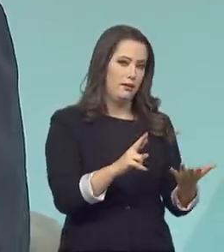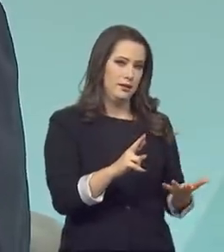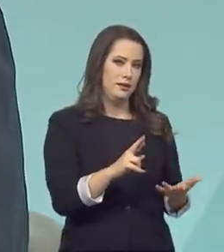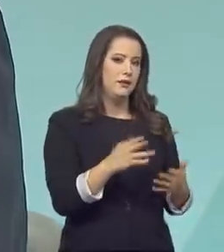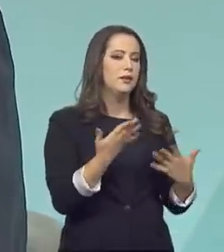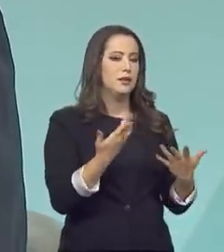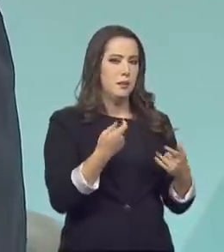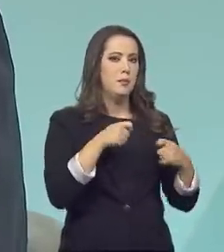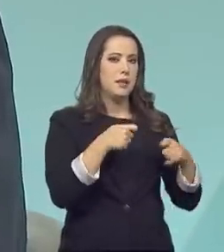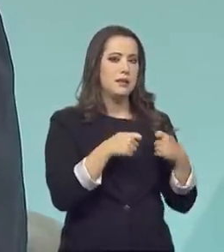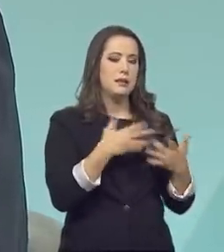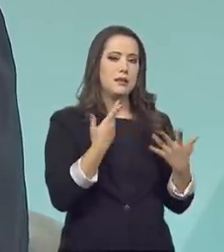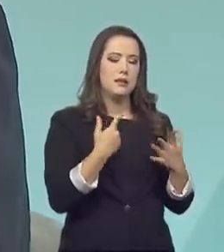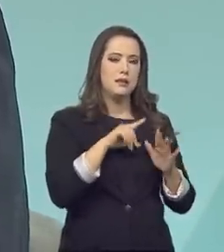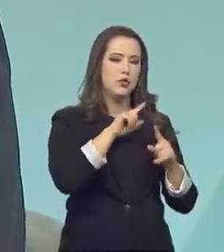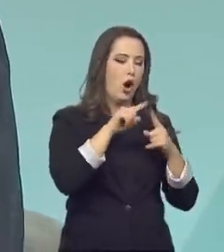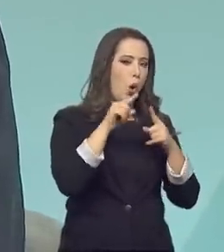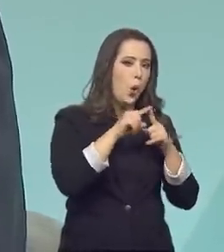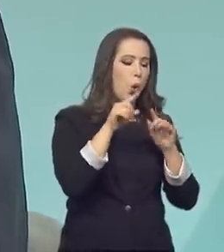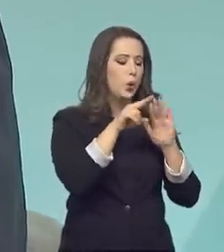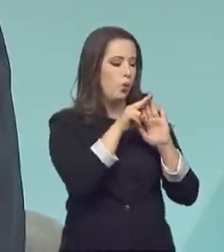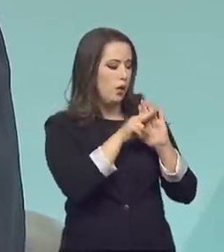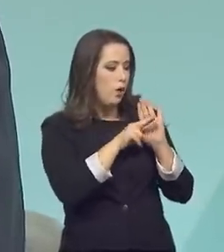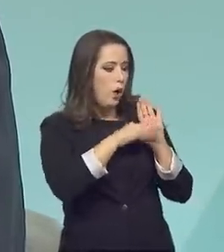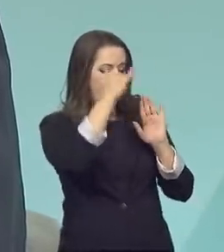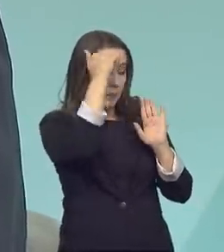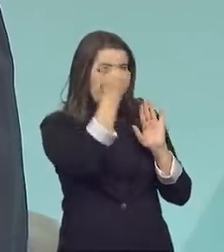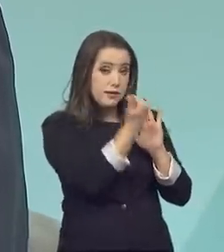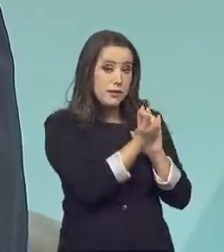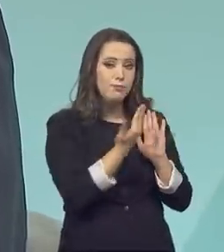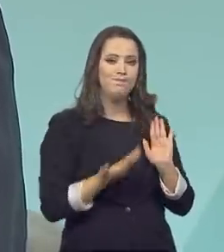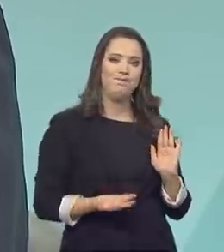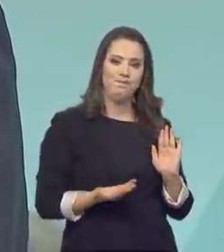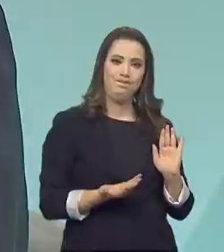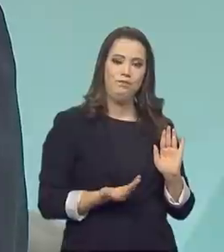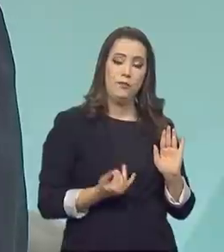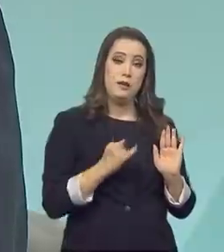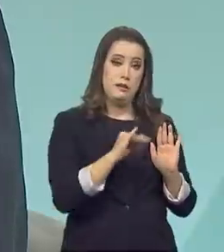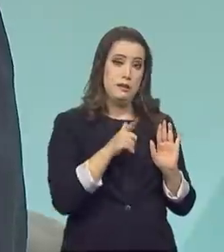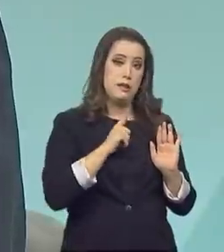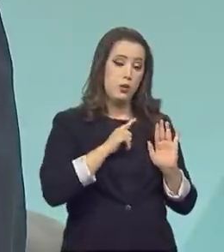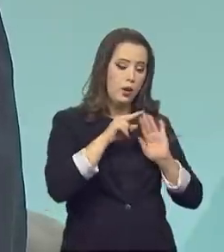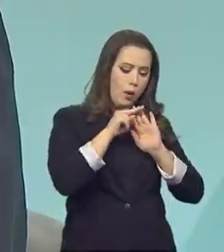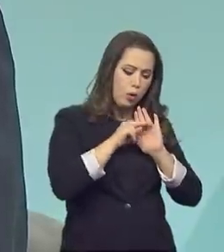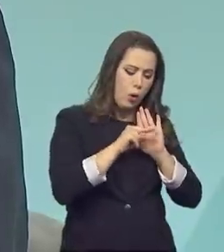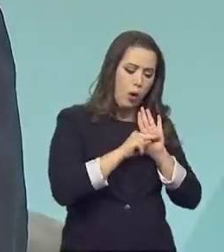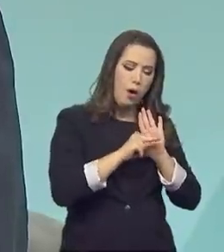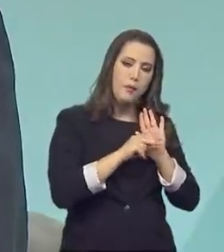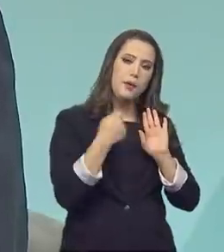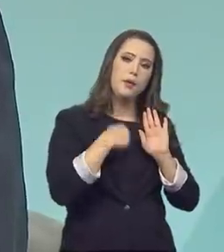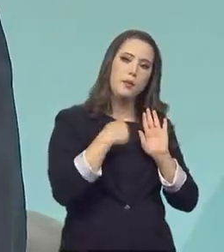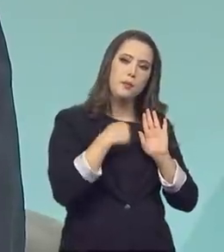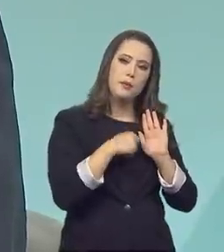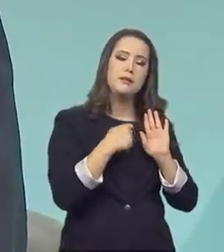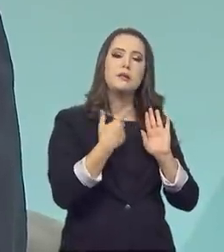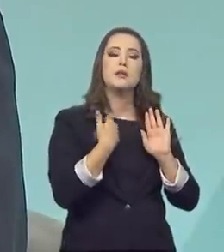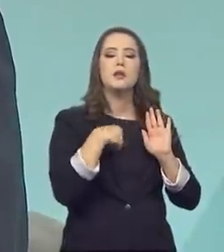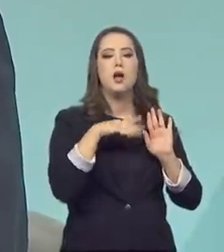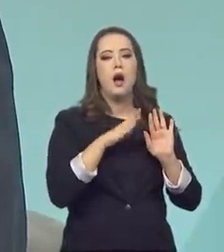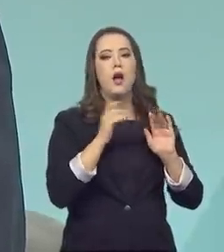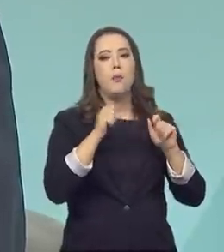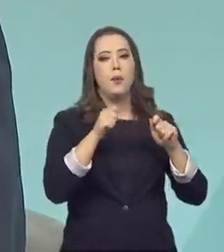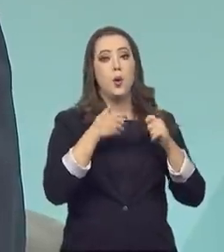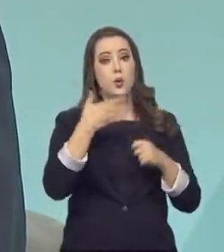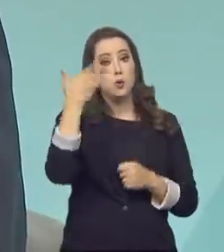isso? É só seguir essa norma técnica, é só seguir esse regulamento. Eu tendo essa norma, aí eu posso trabalhar o nós chamamos de programa de